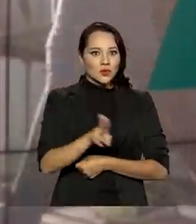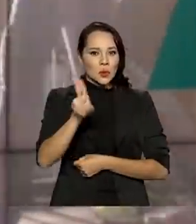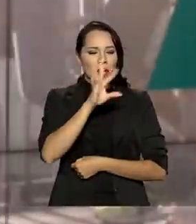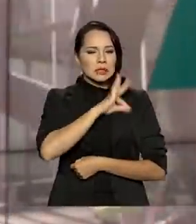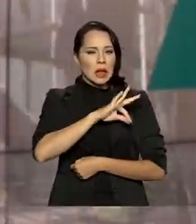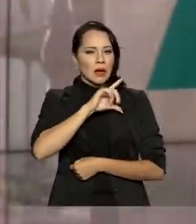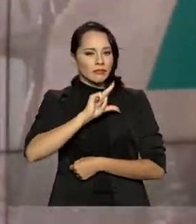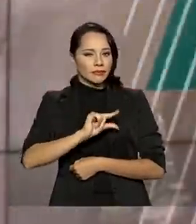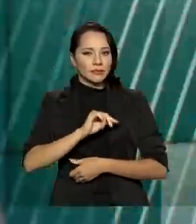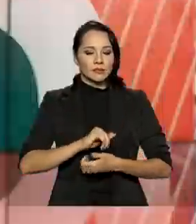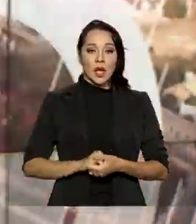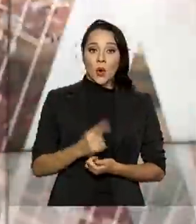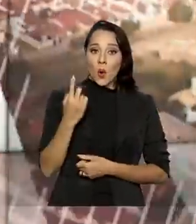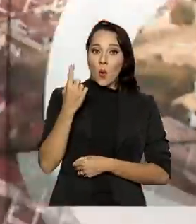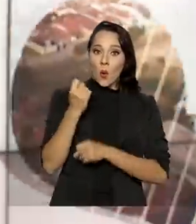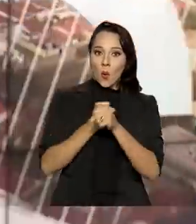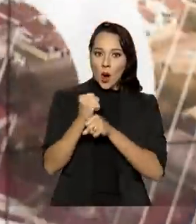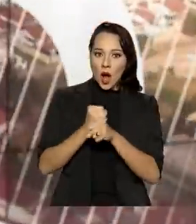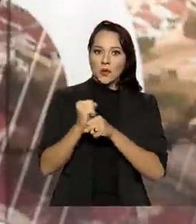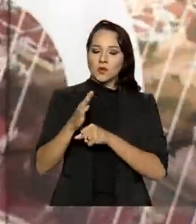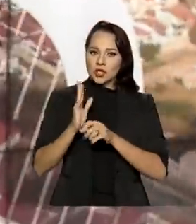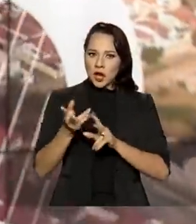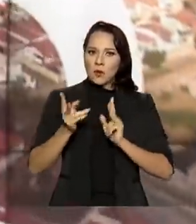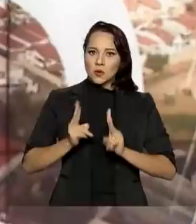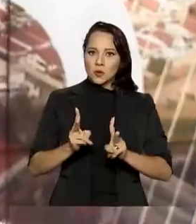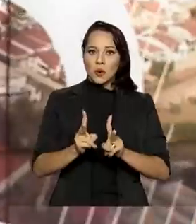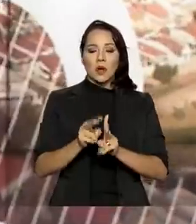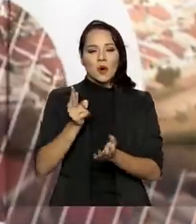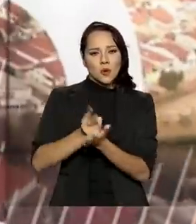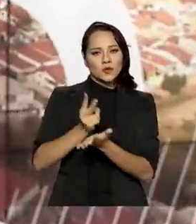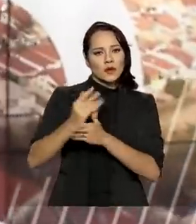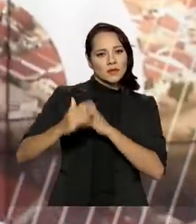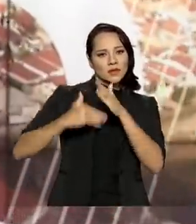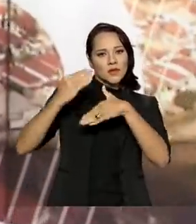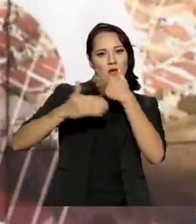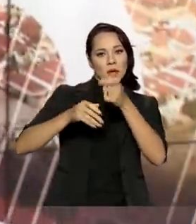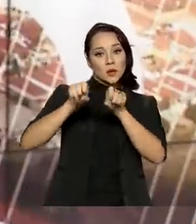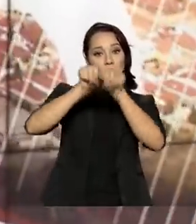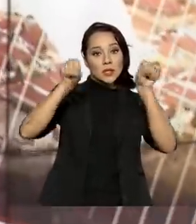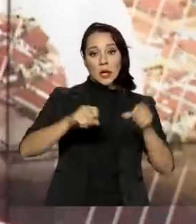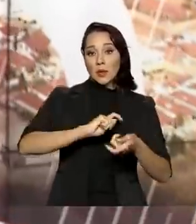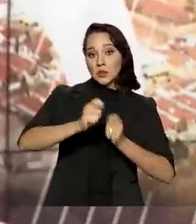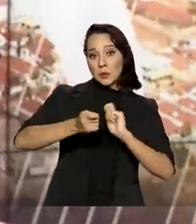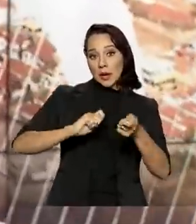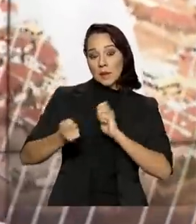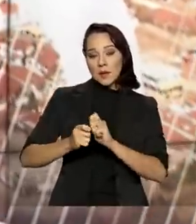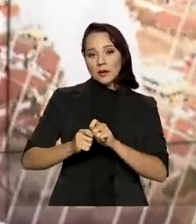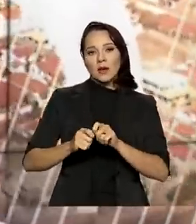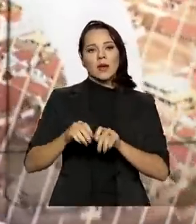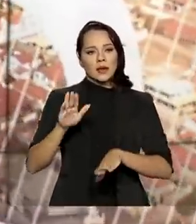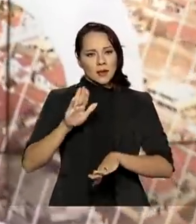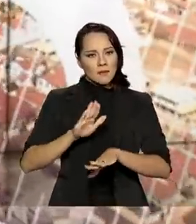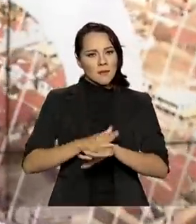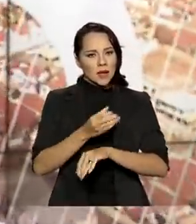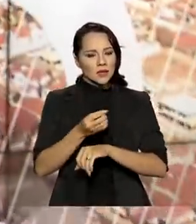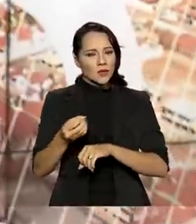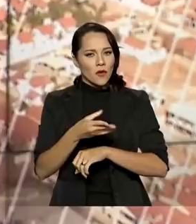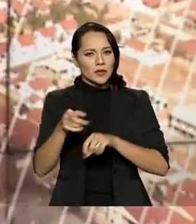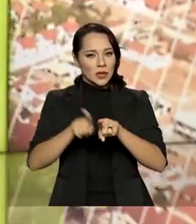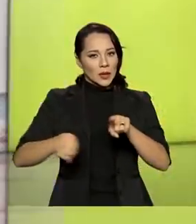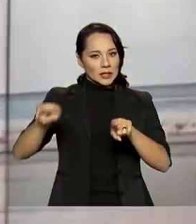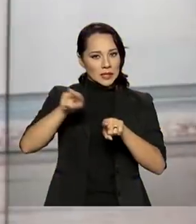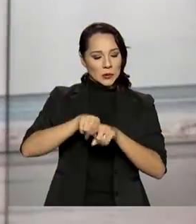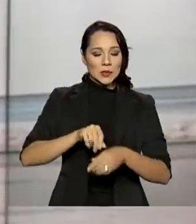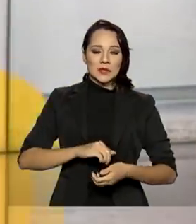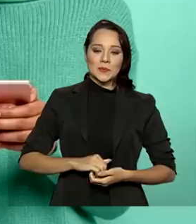baixa renda. Com um ano de funcionamento, a meta é manter o desenvolvimento do sistema de pagamentos e colocar em prática novas